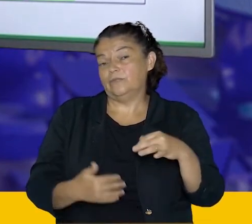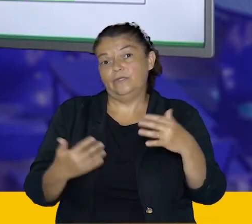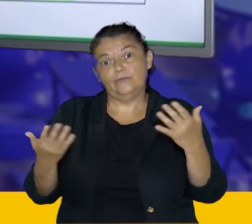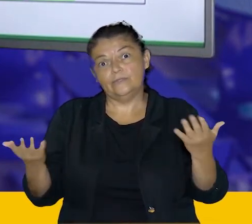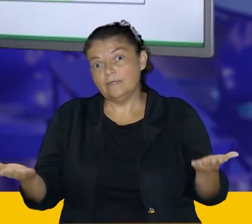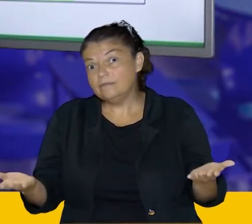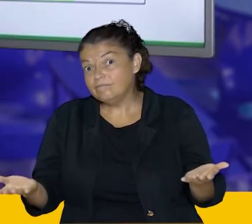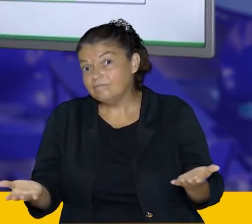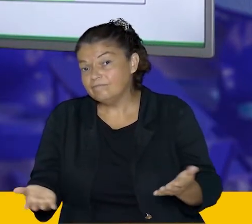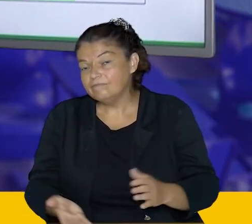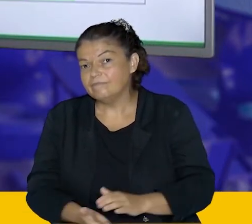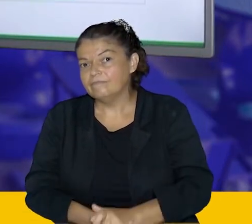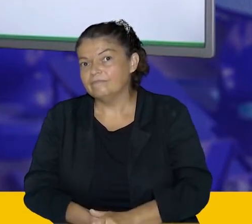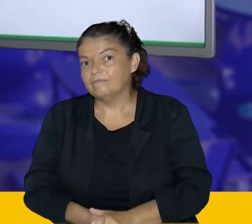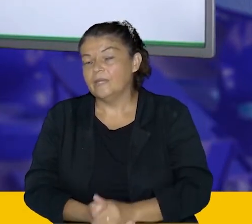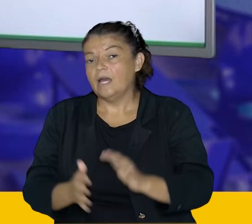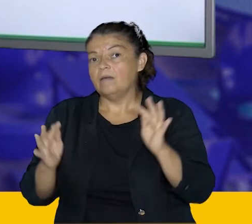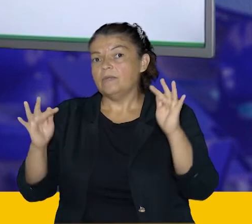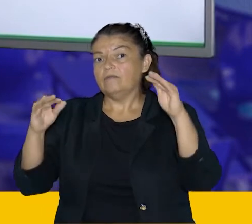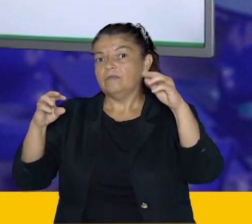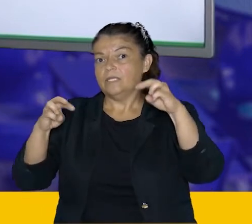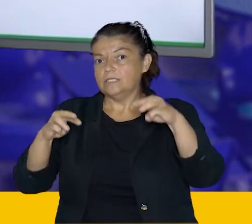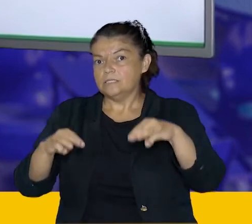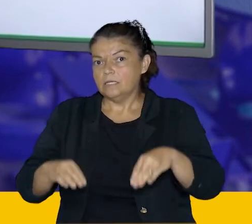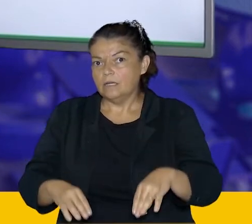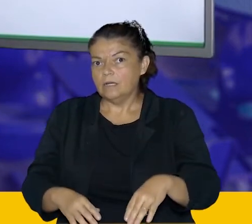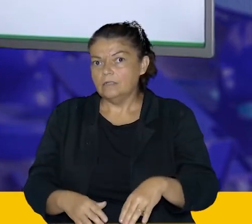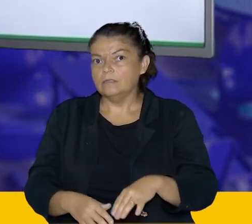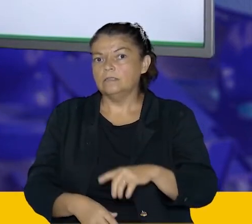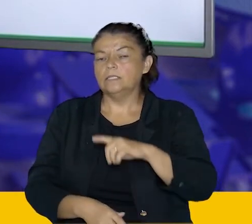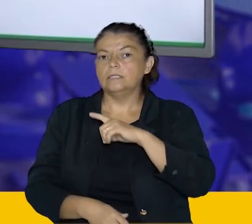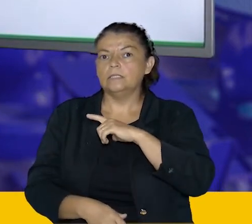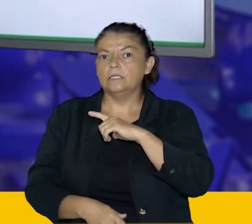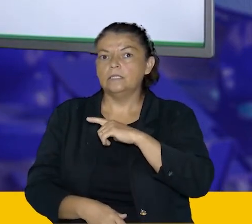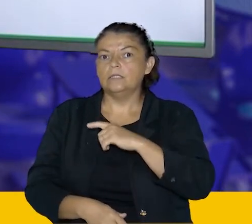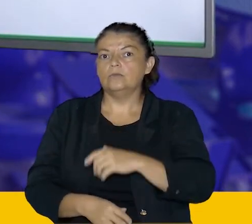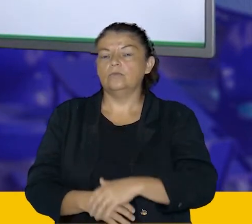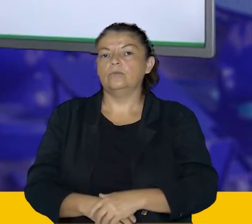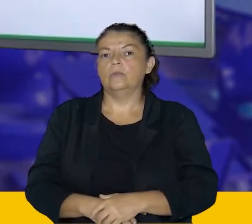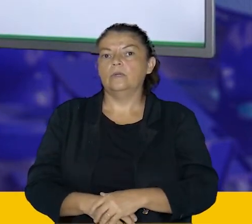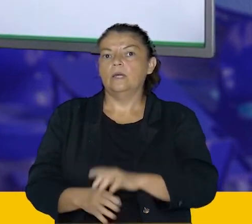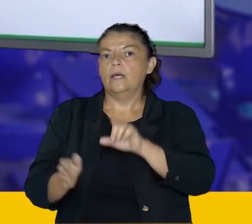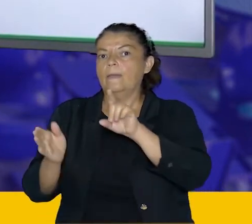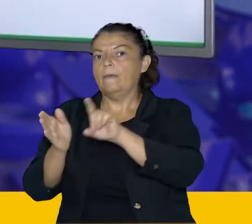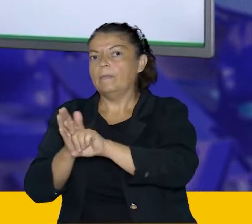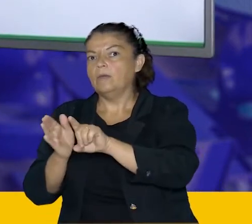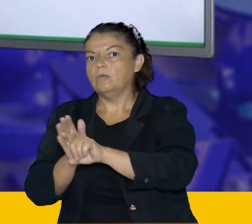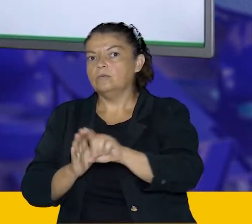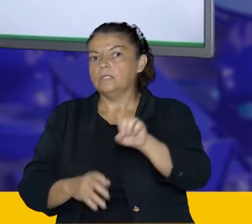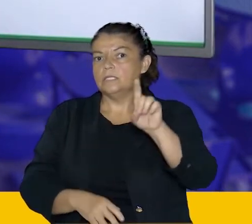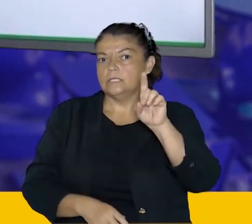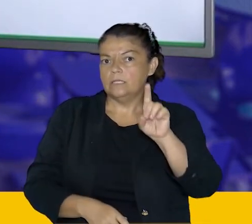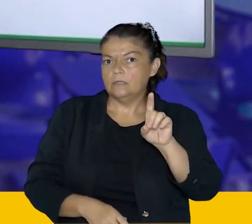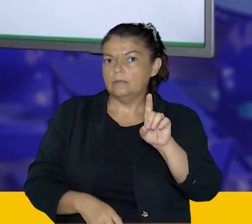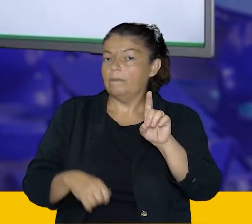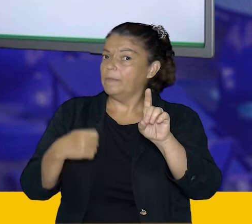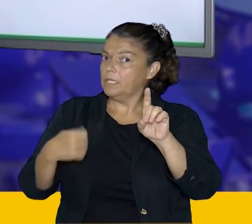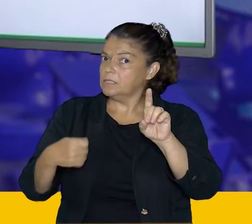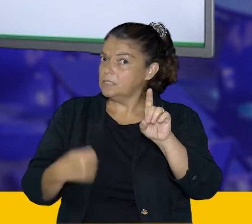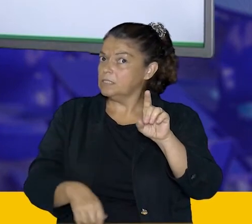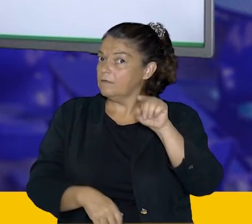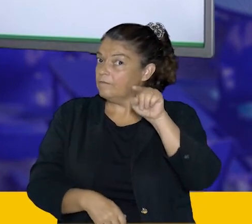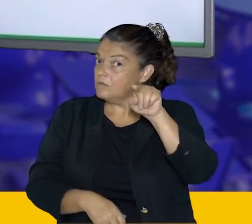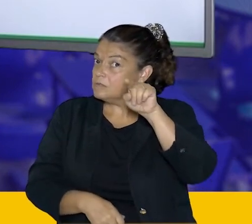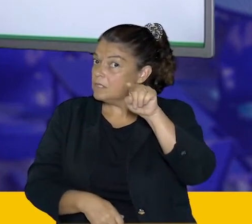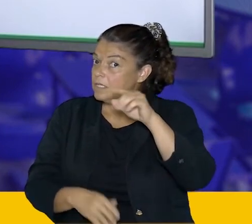é isso aí, pessoal. Pra finalizar aqui, tem um, no item D, tem uma orientação pra que seja pesquisado, pra que